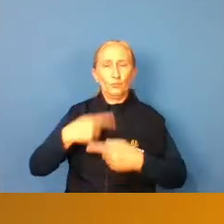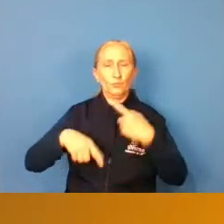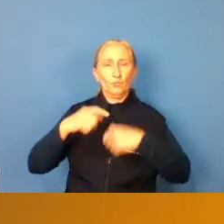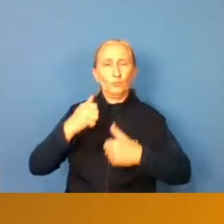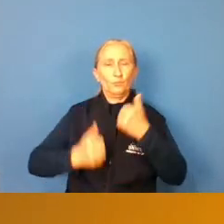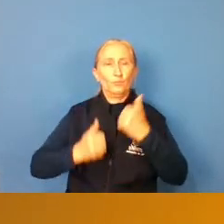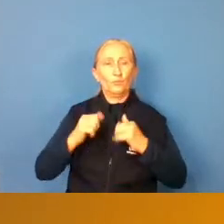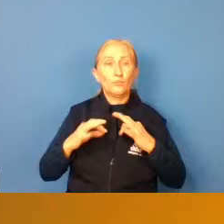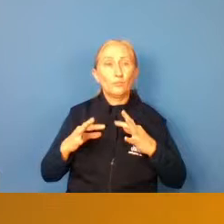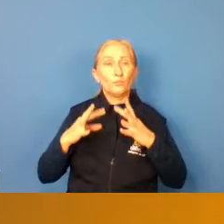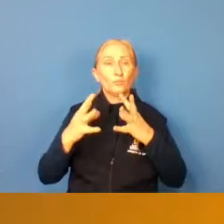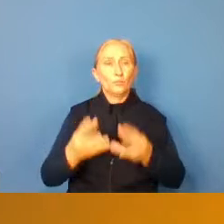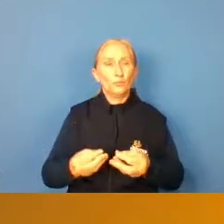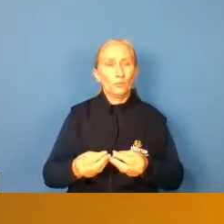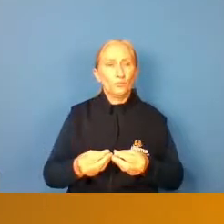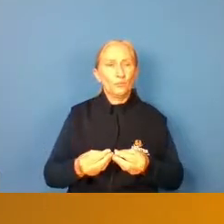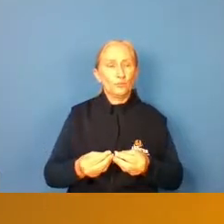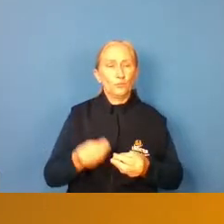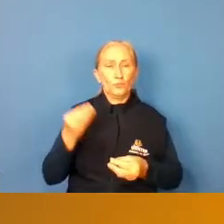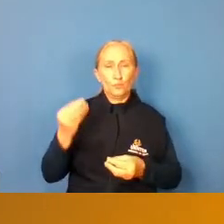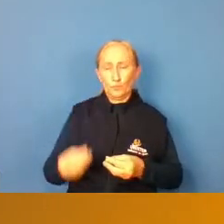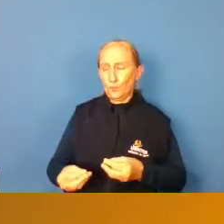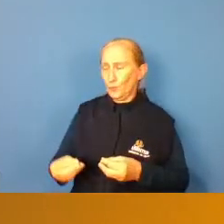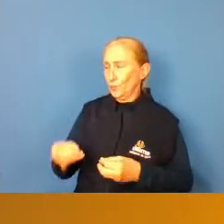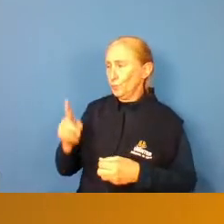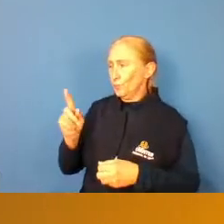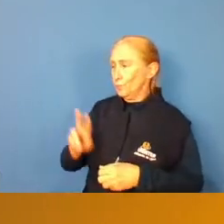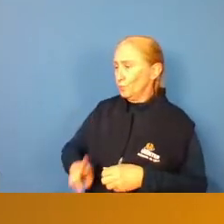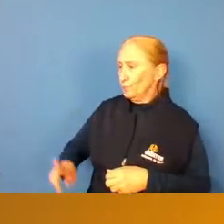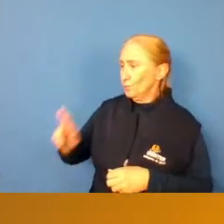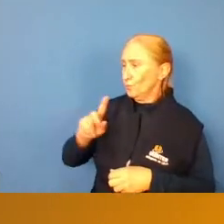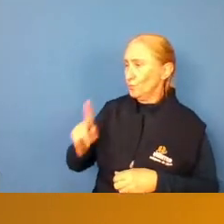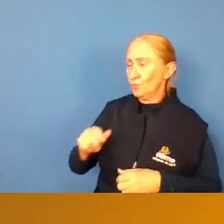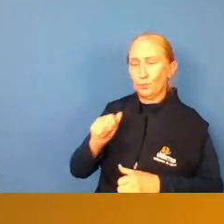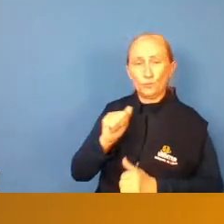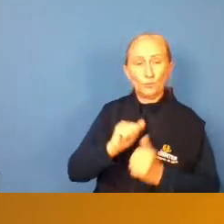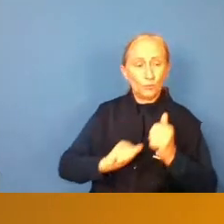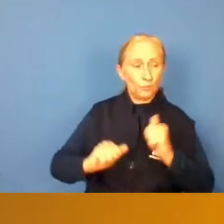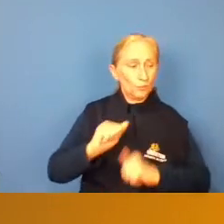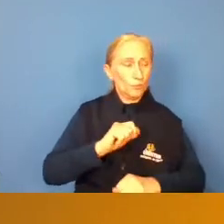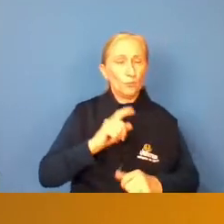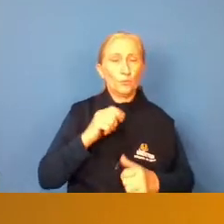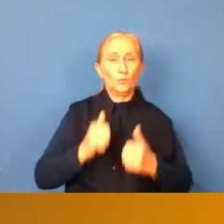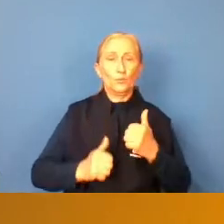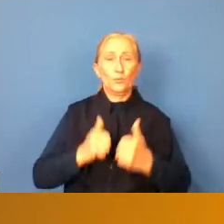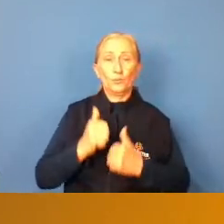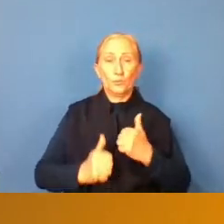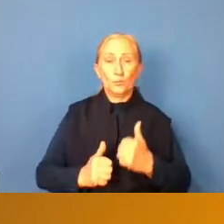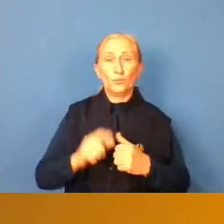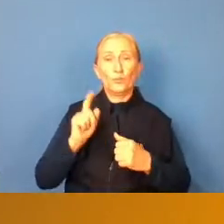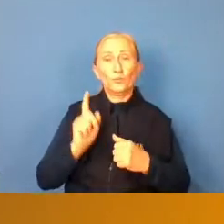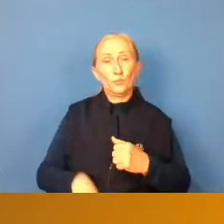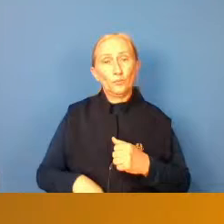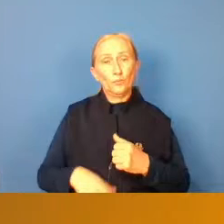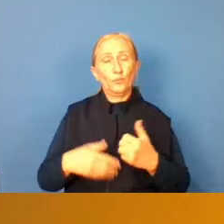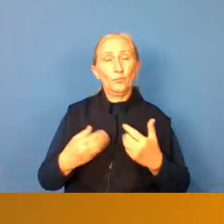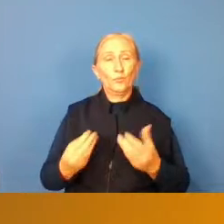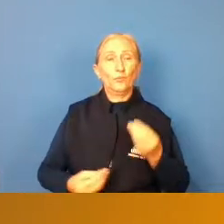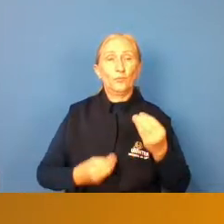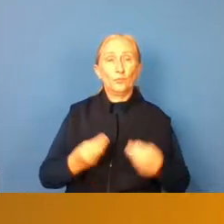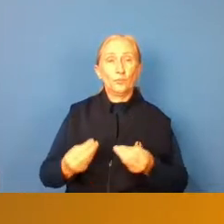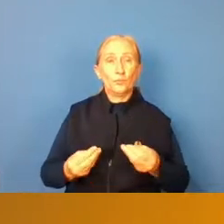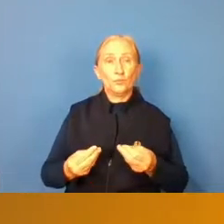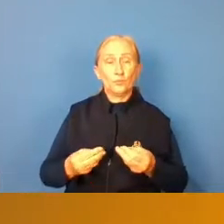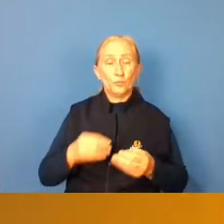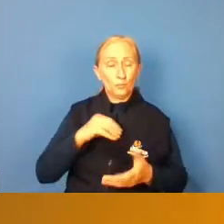futebol como um todo né como utilizando o jogo futebol né então como que as